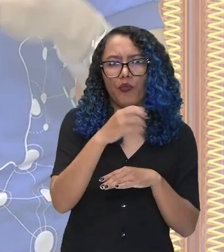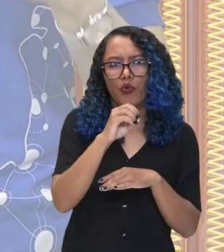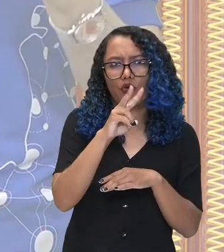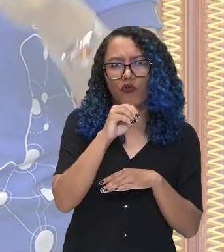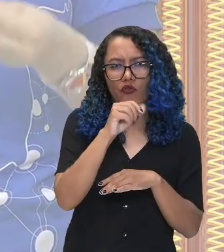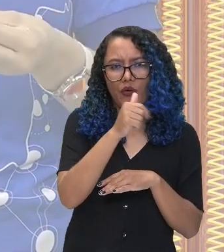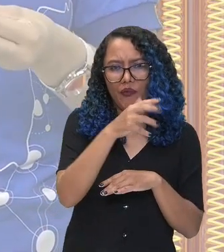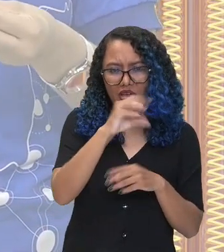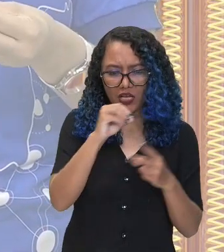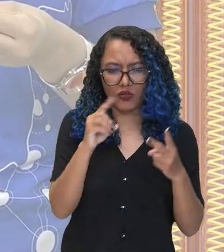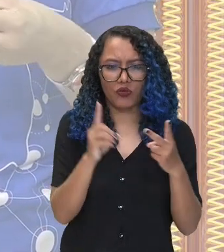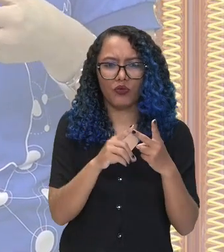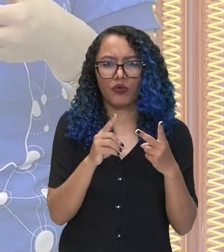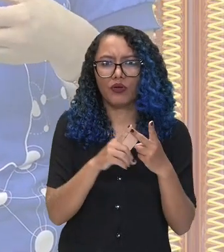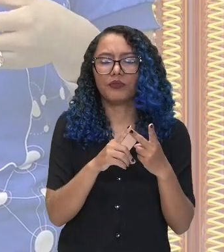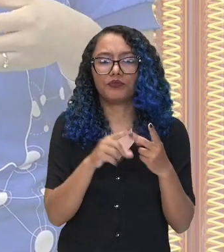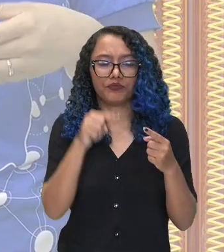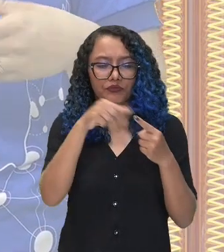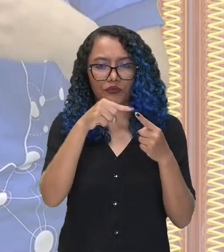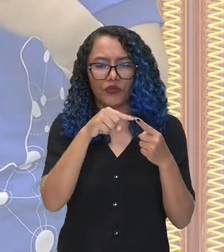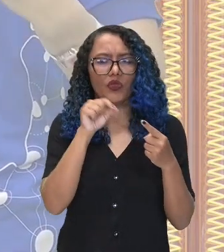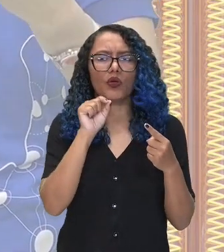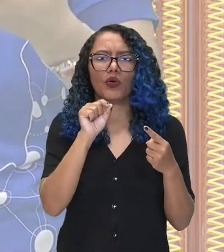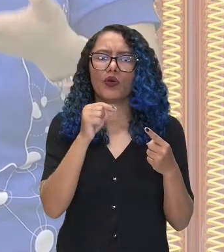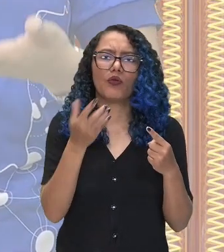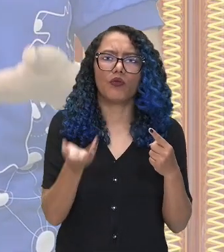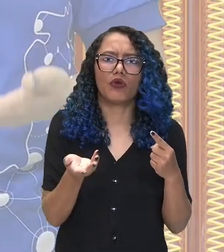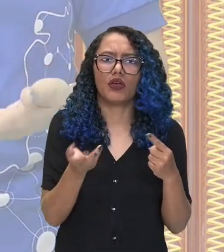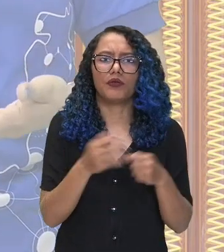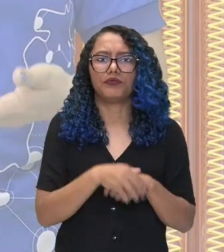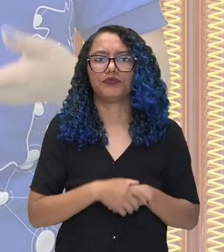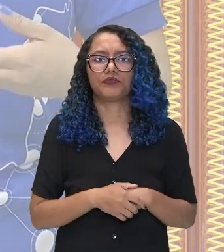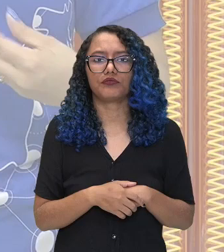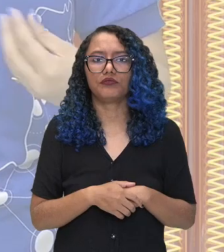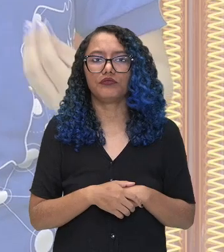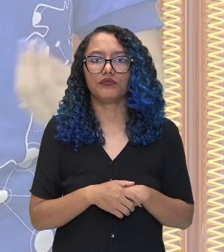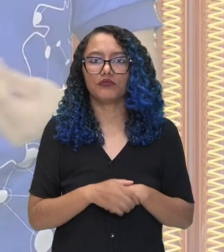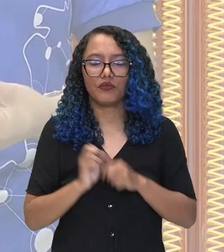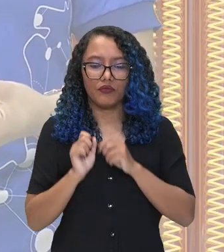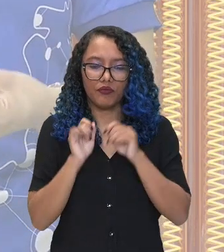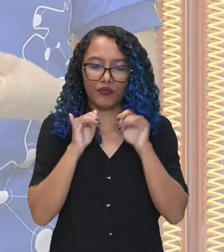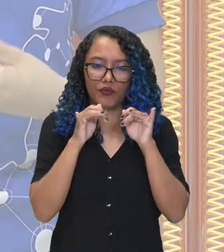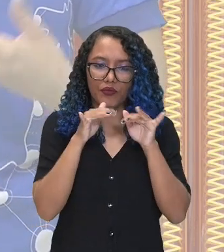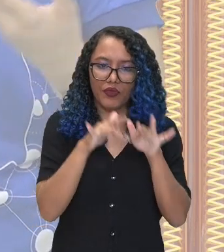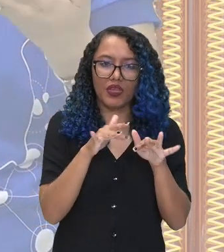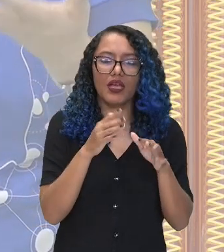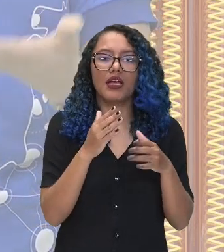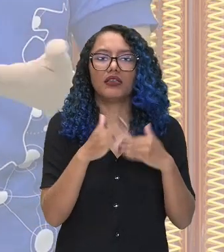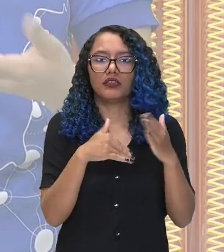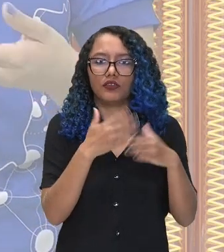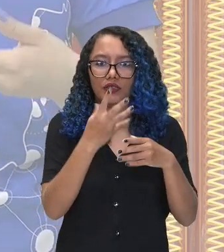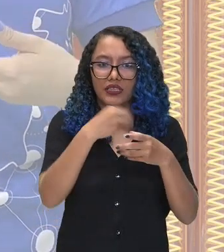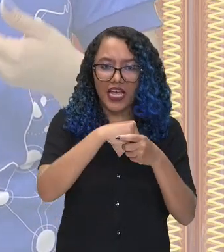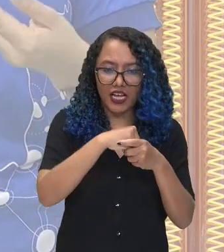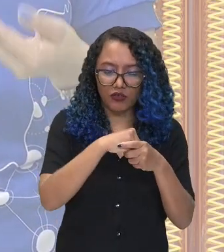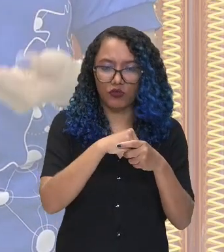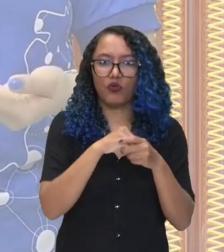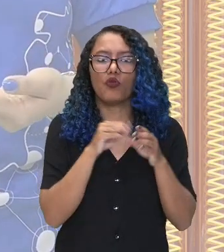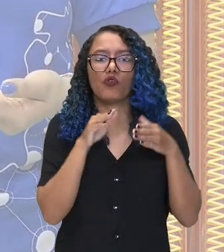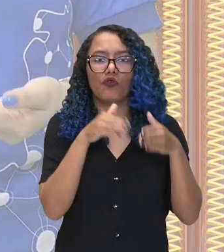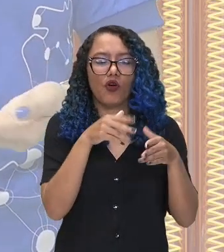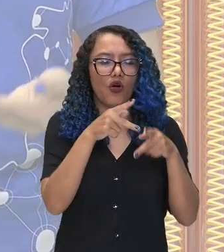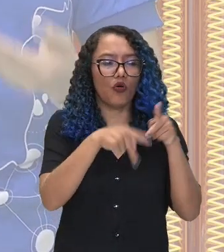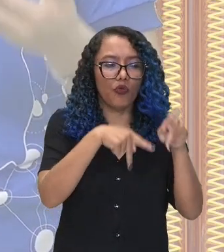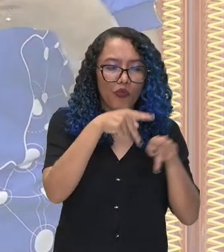colônias de povoamento, é aquelas colônias em que eles vão para lá para desenvolver internamente, para a povoação, para a